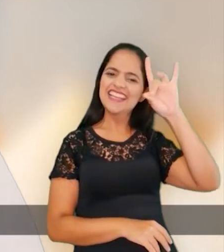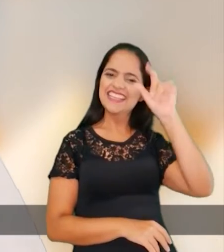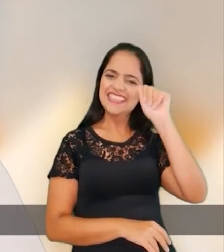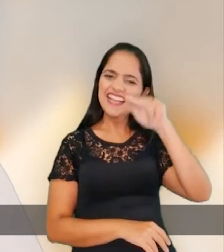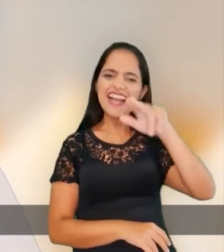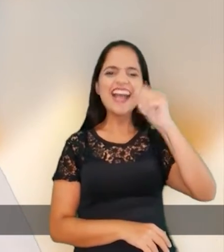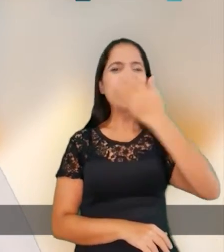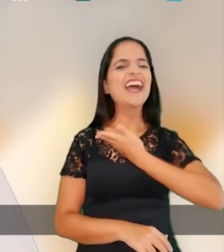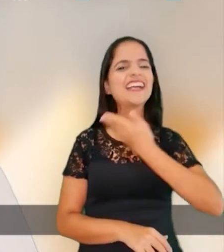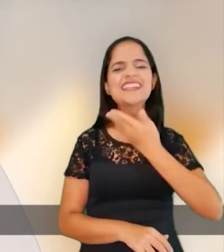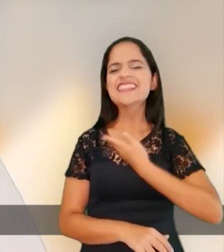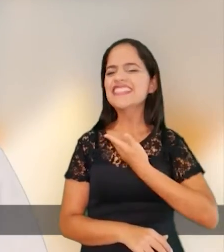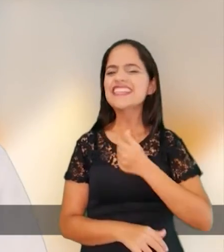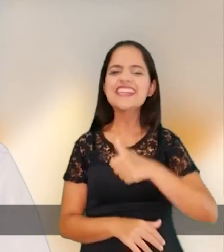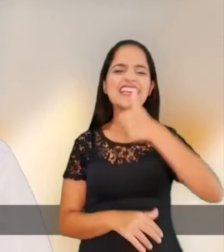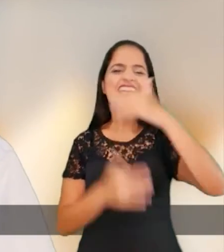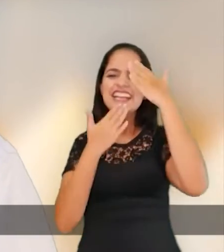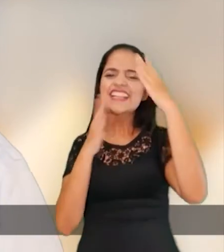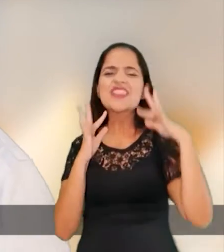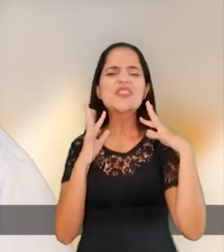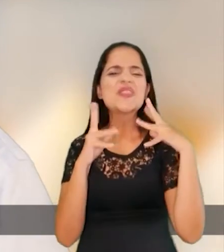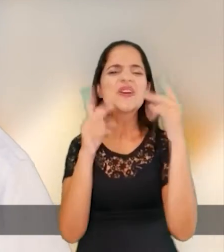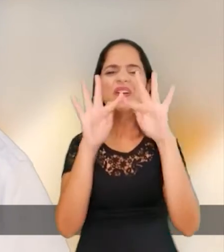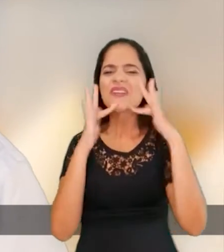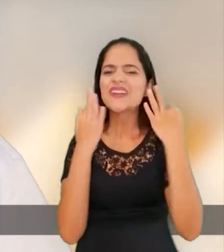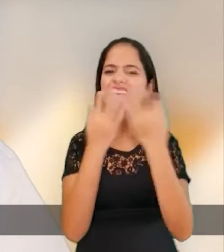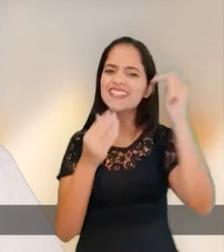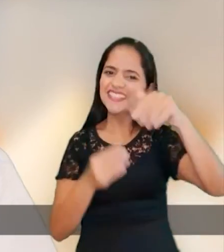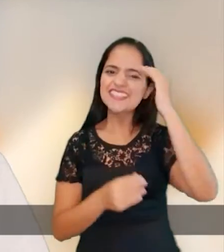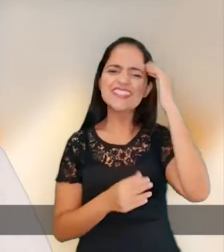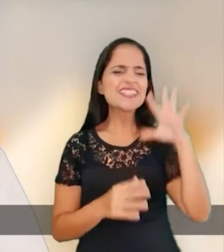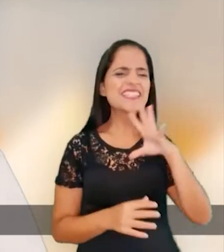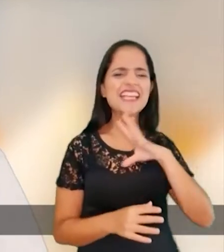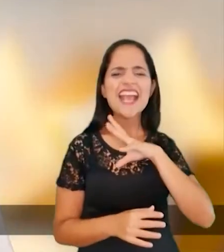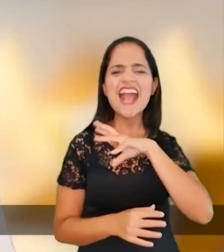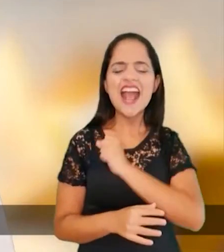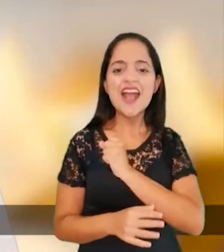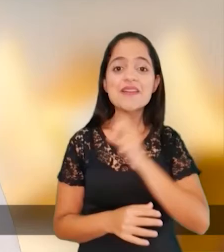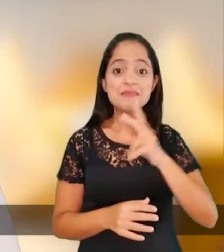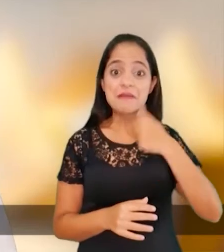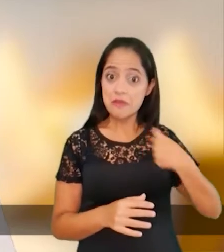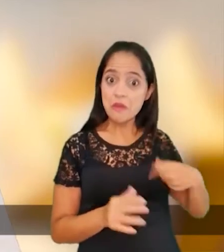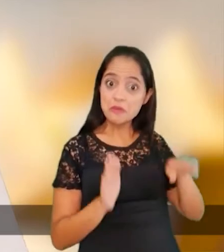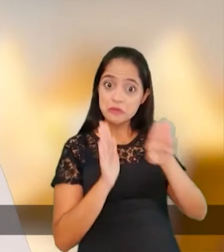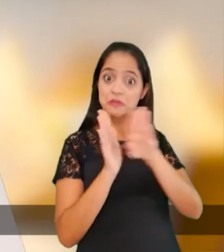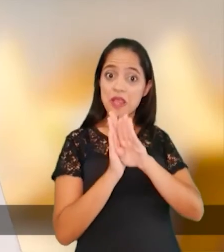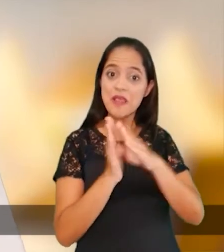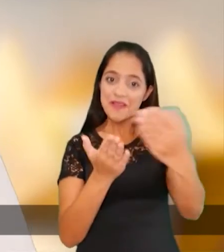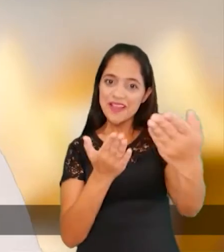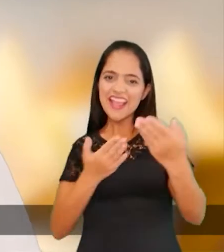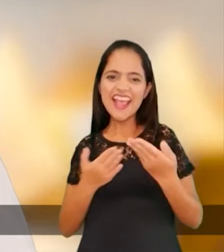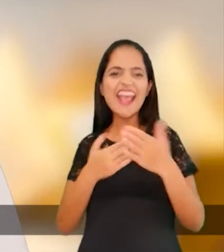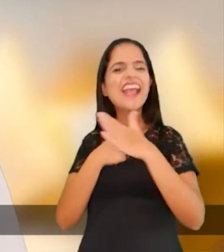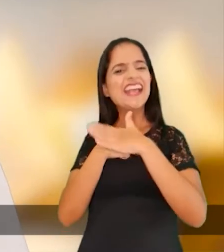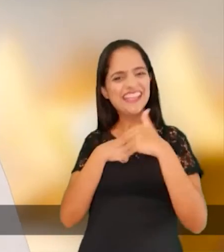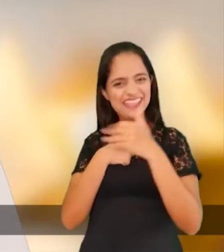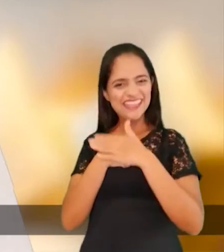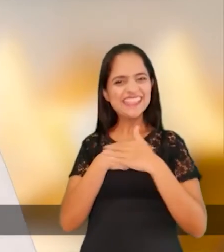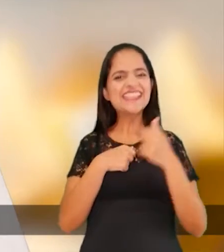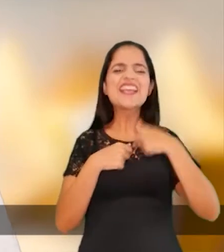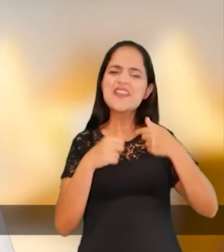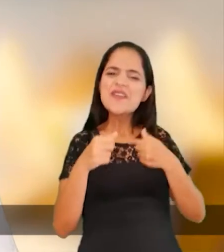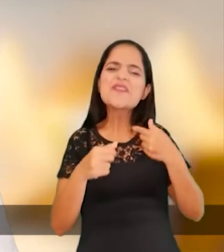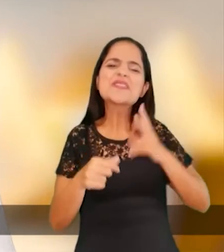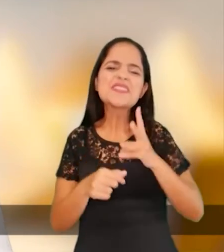agradeço a cada família dessa terra que amo e tem nos recebido com tanto carinho. Sigo conversando com as pessoas com atenção,